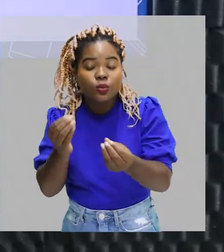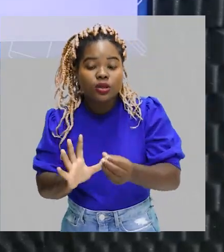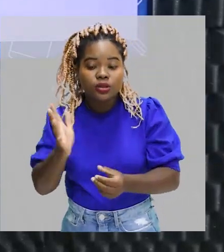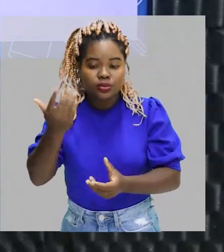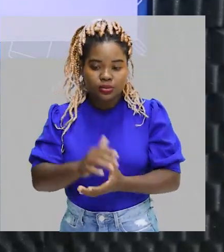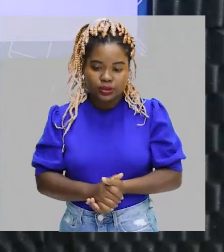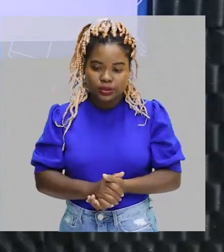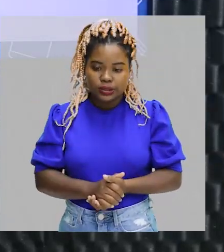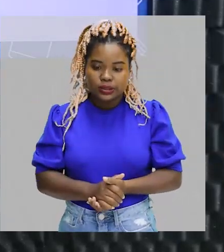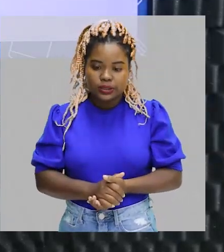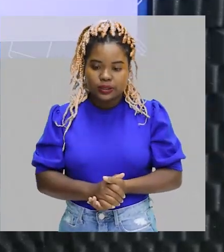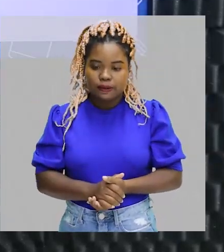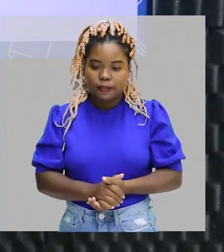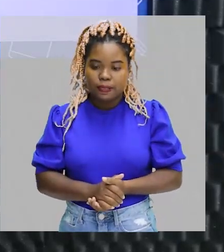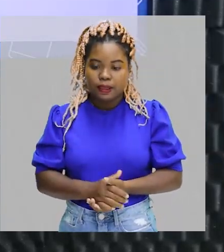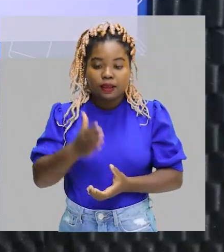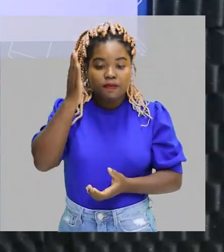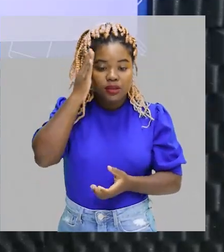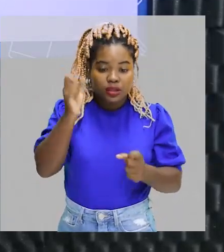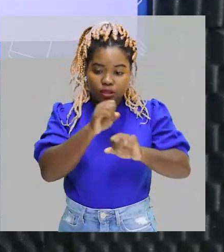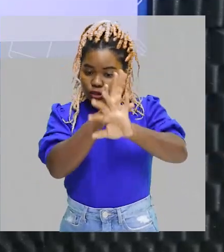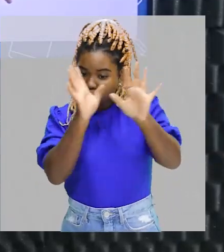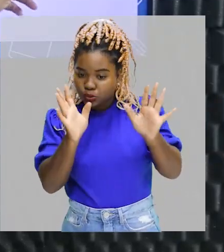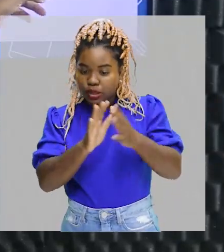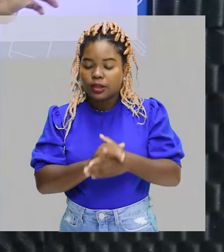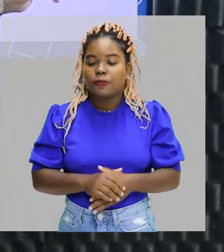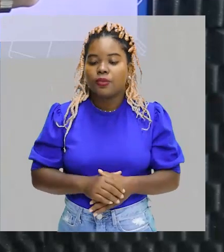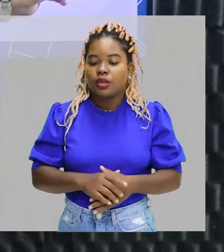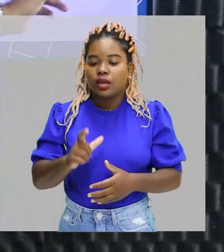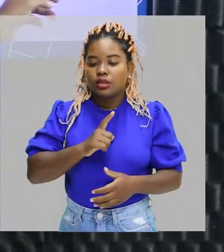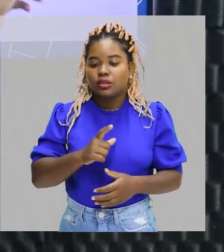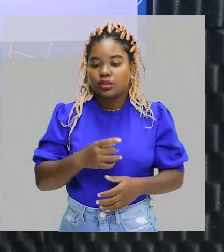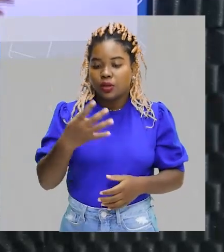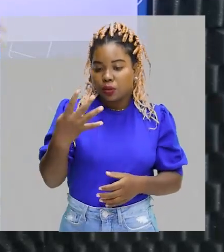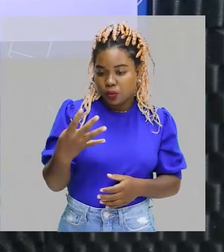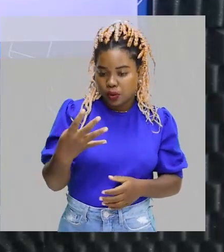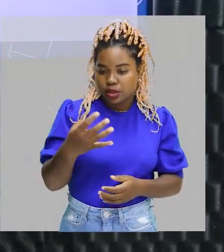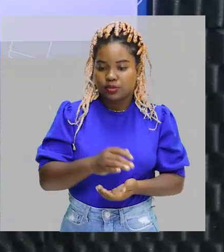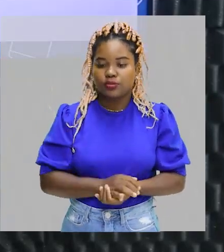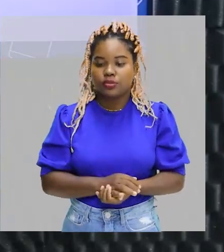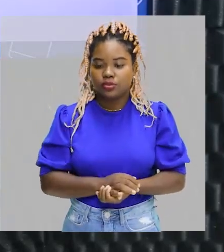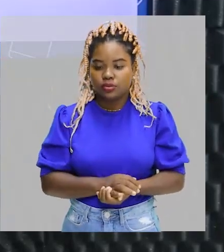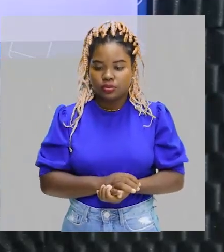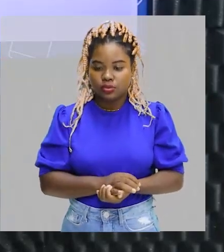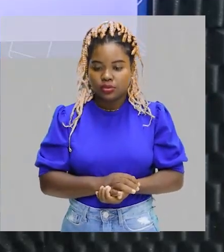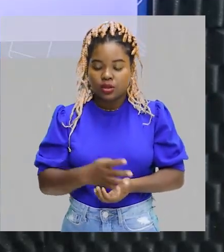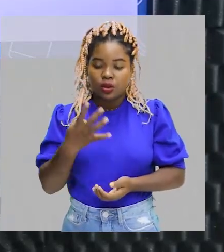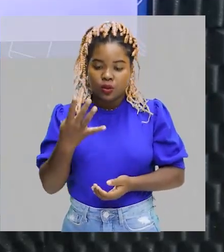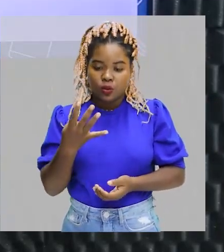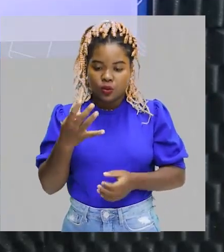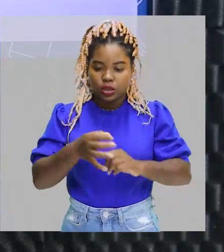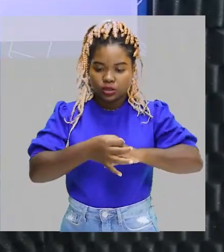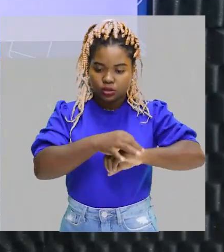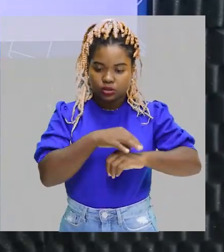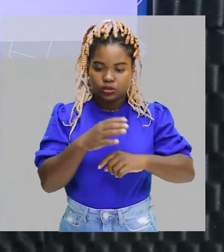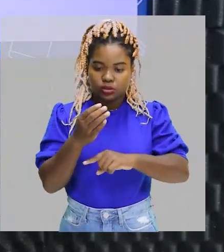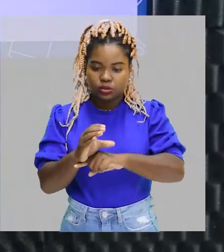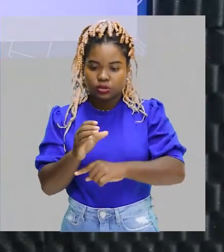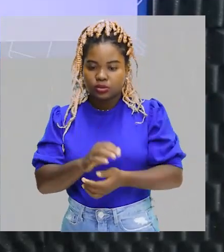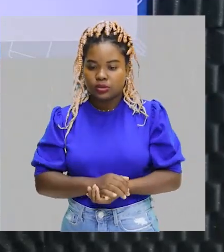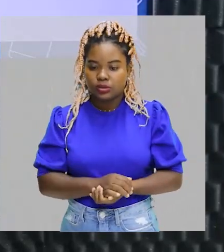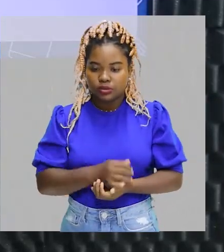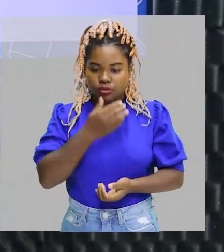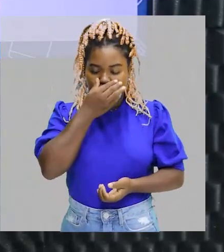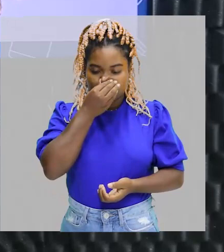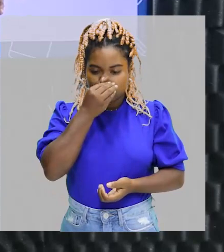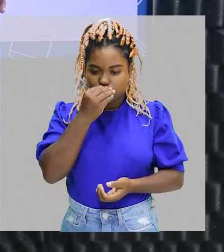subtendidos. Então, aqui eu tenho quatro vértices, beleza? São quatro átomos de carbono. Olha